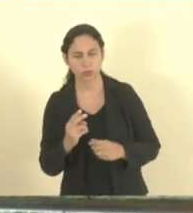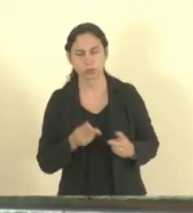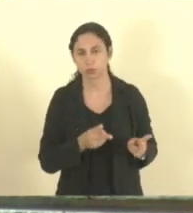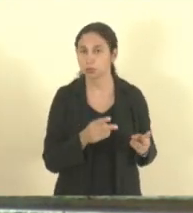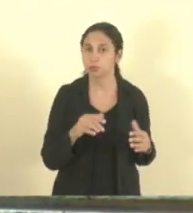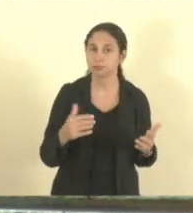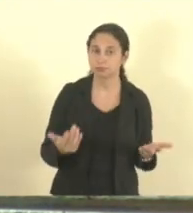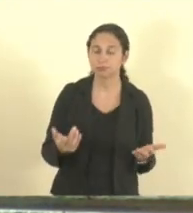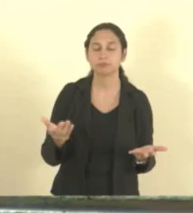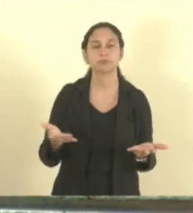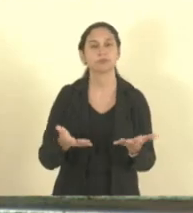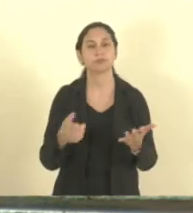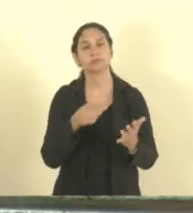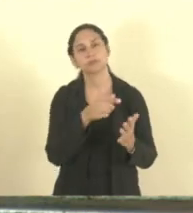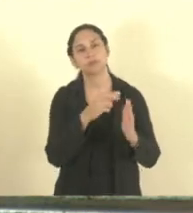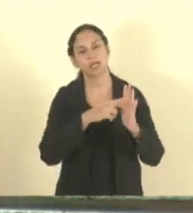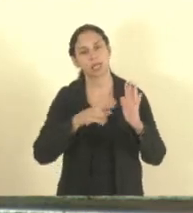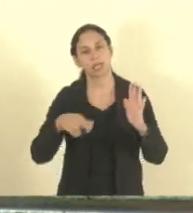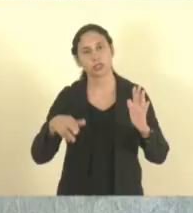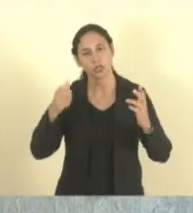Passa a palavra para deputado Raquel.